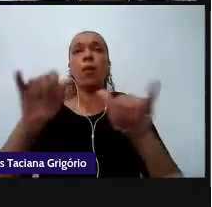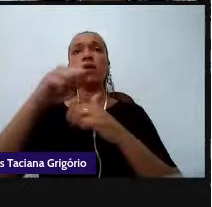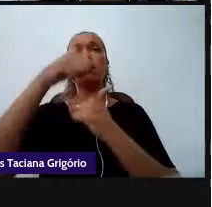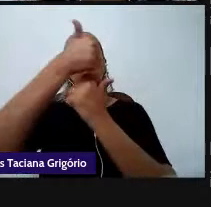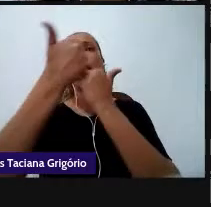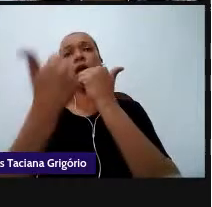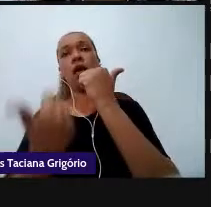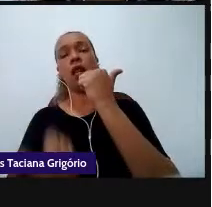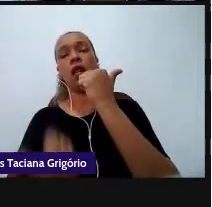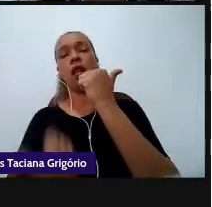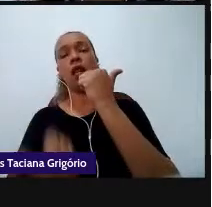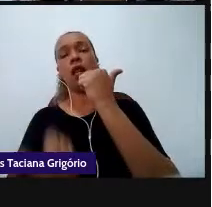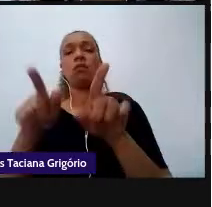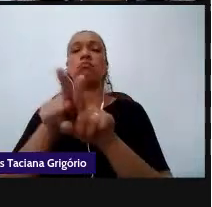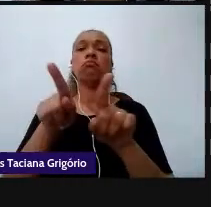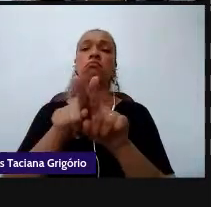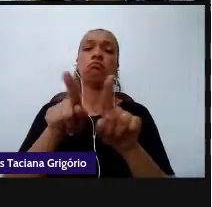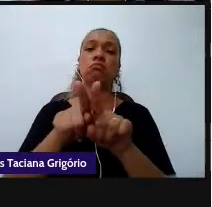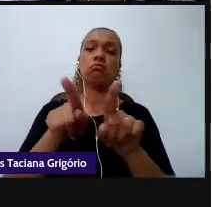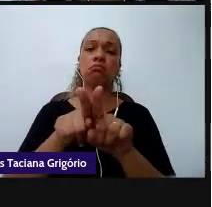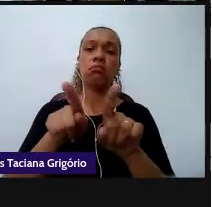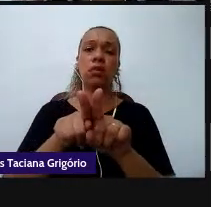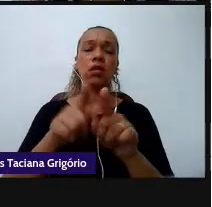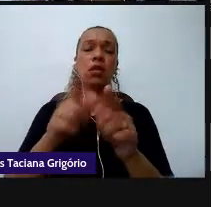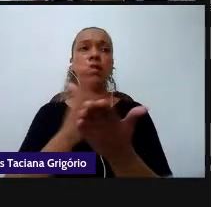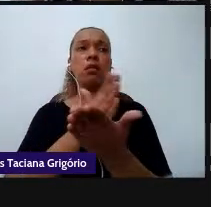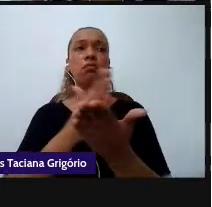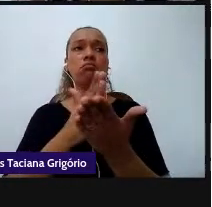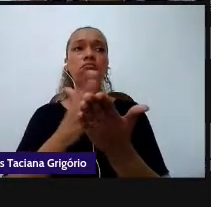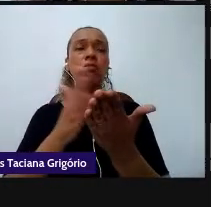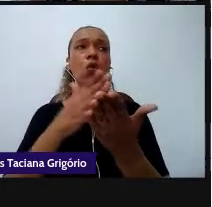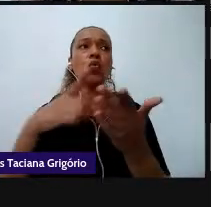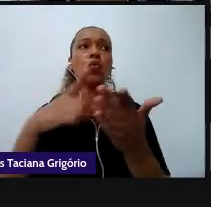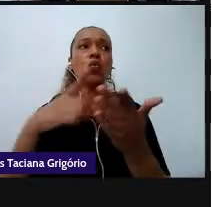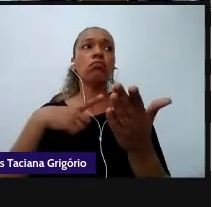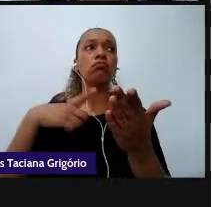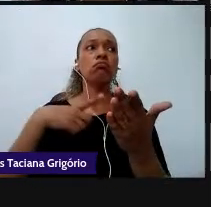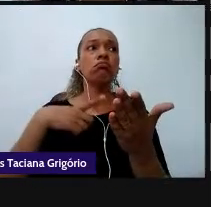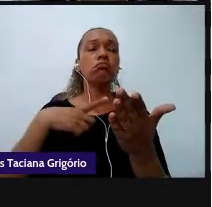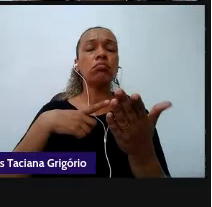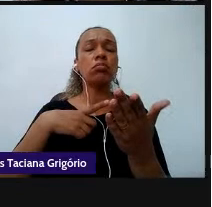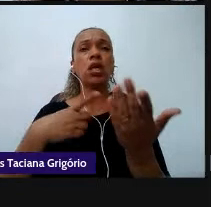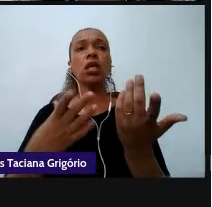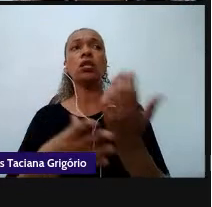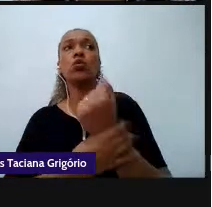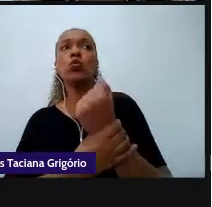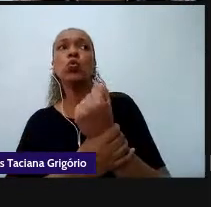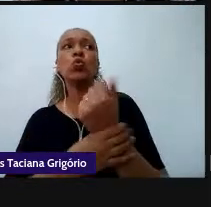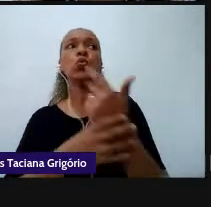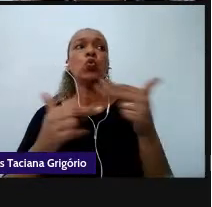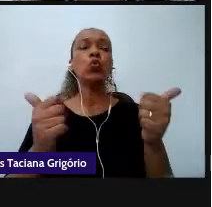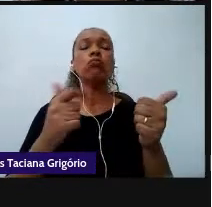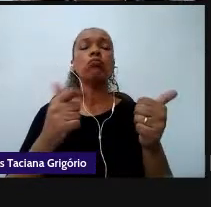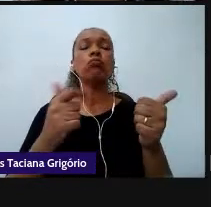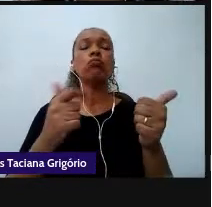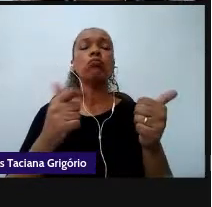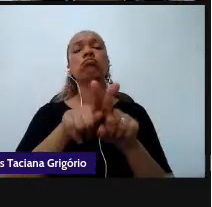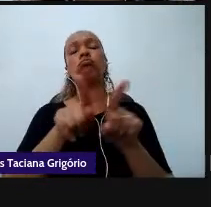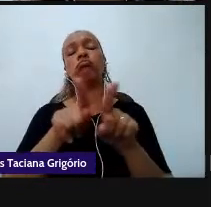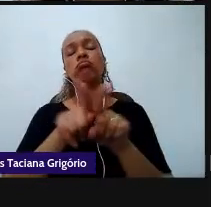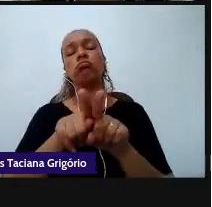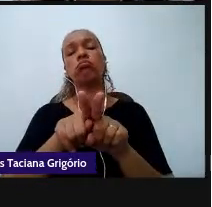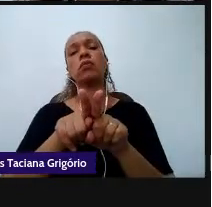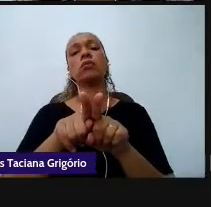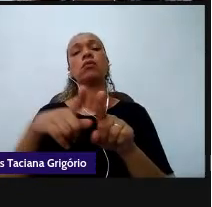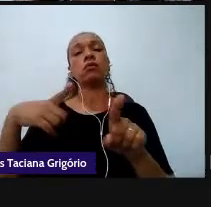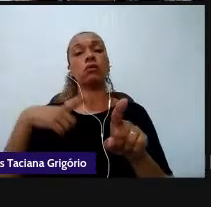descartando fontes não confiáveis e problematizando enfoques cherenciosos ou superficiais ele faz parte do campo das práticas de estudo e